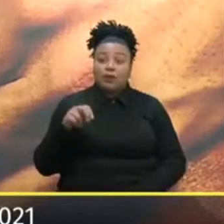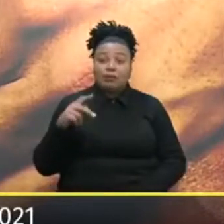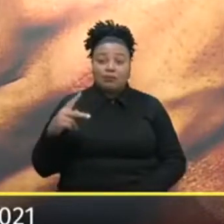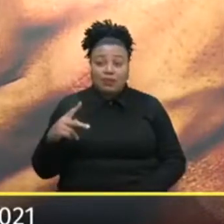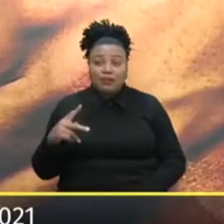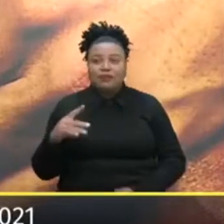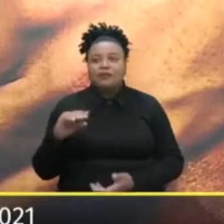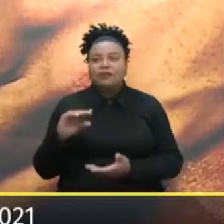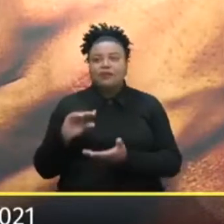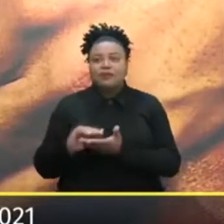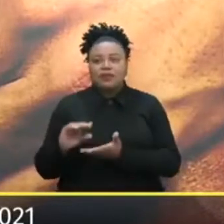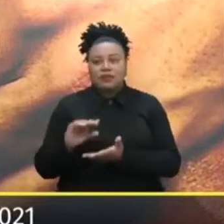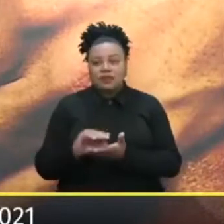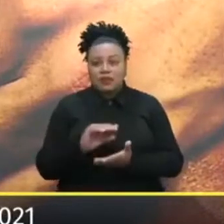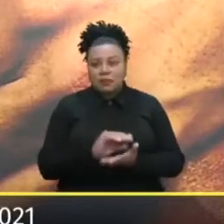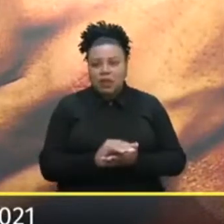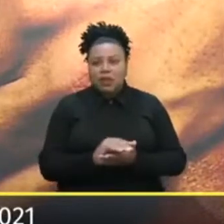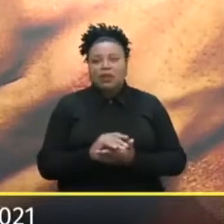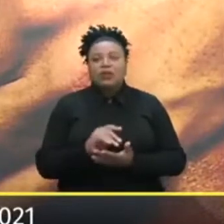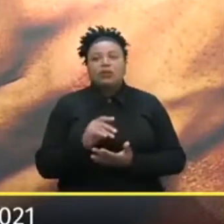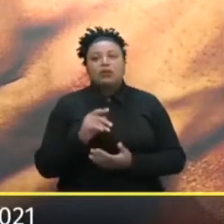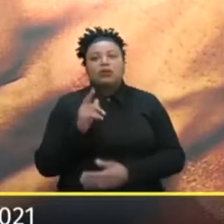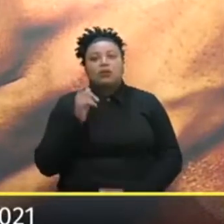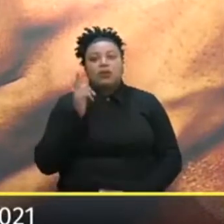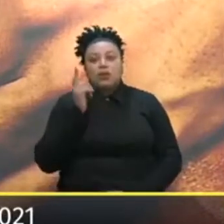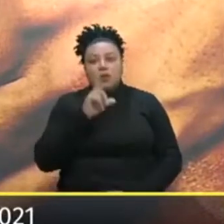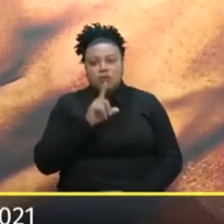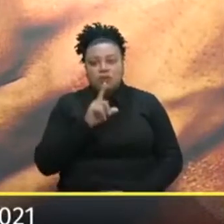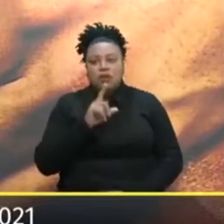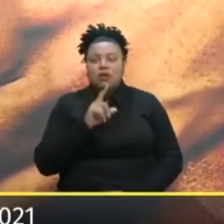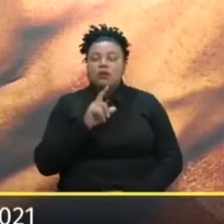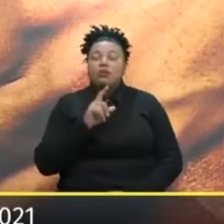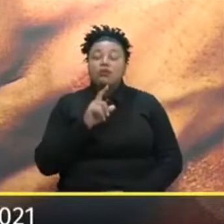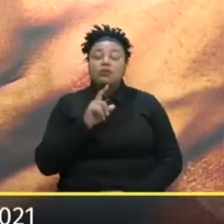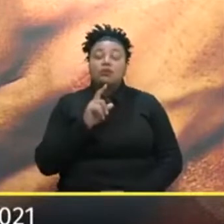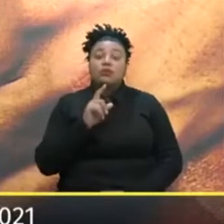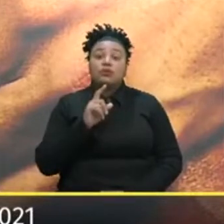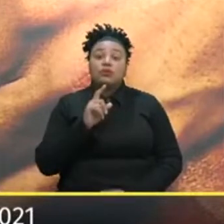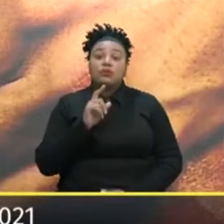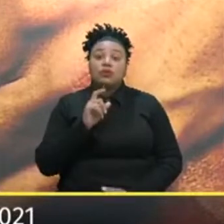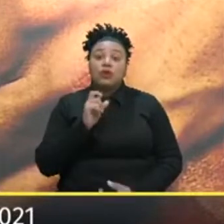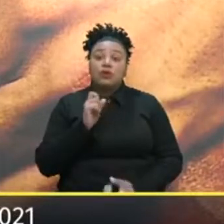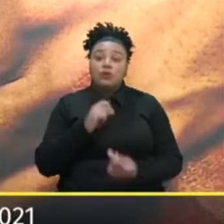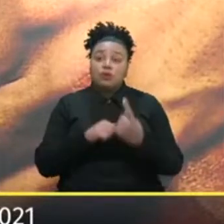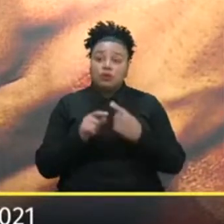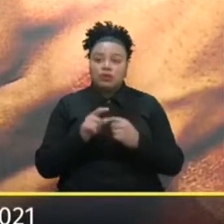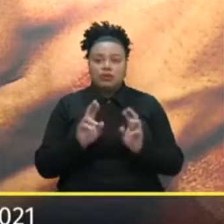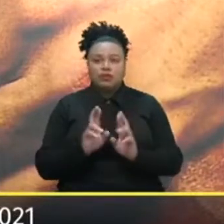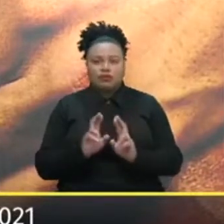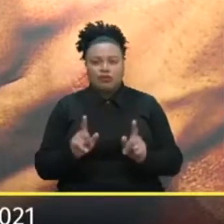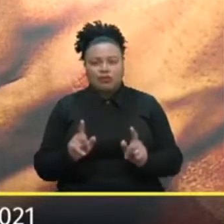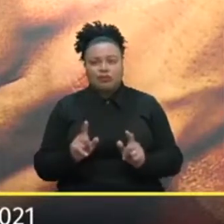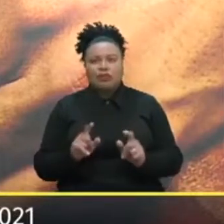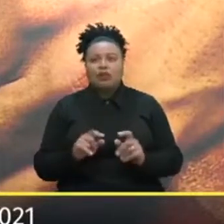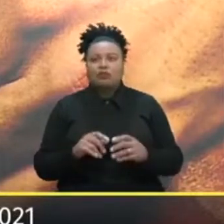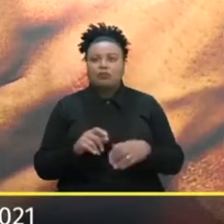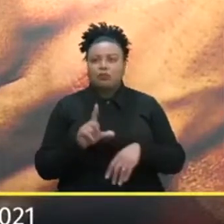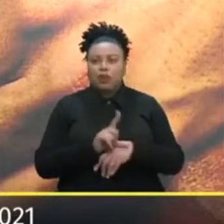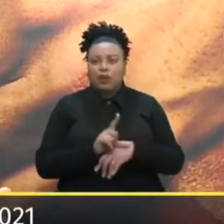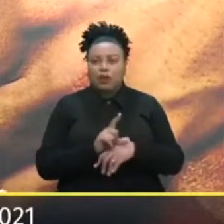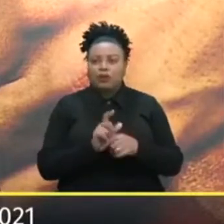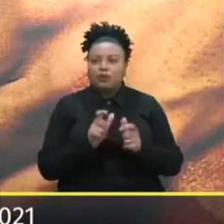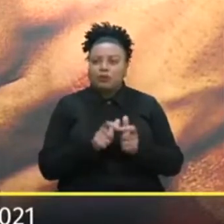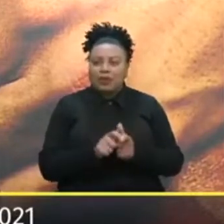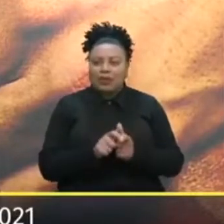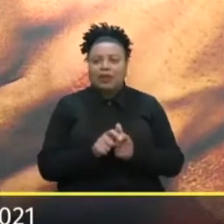financiamento Conseguimos Algumas Condições Bem diferenciadas Para Para Para pequeno Varejista Para